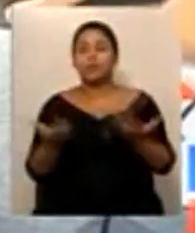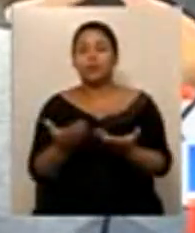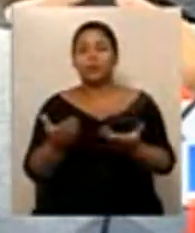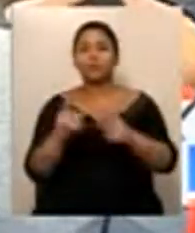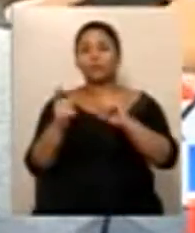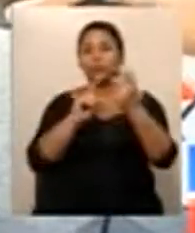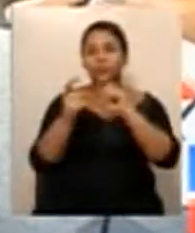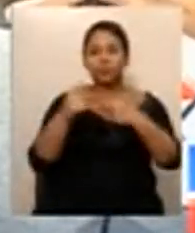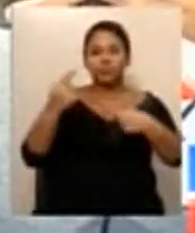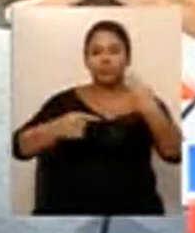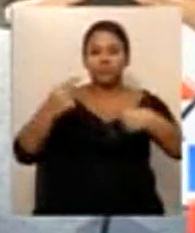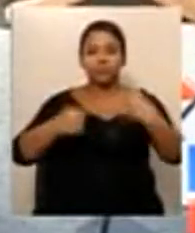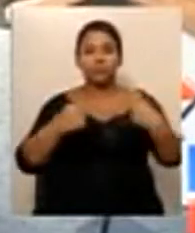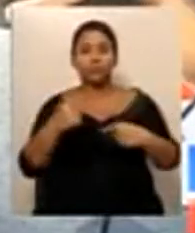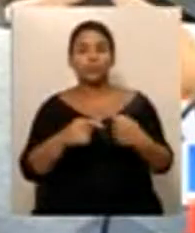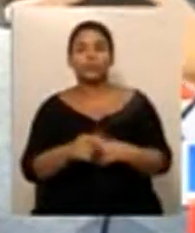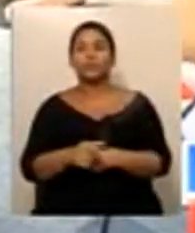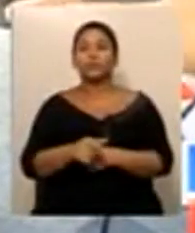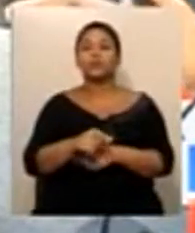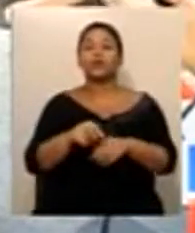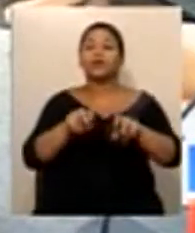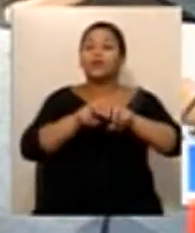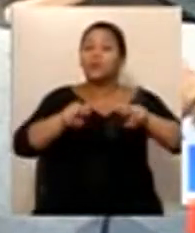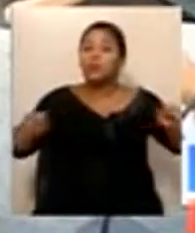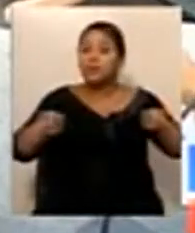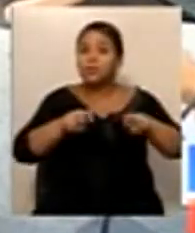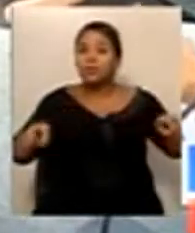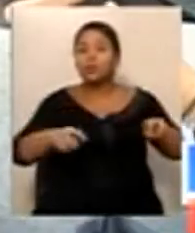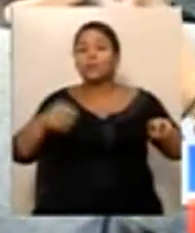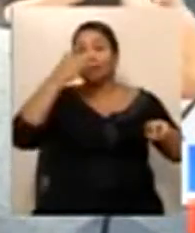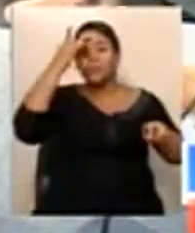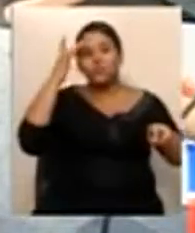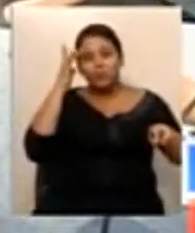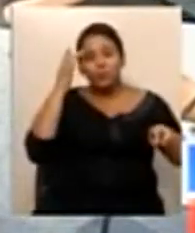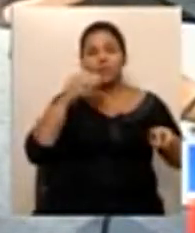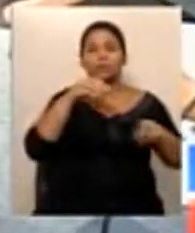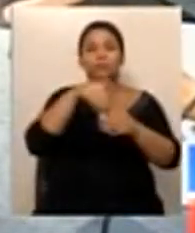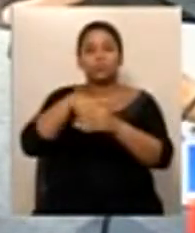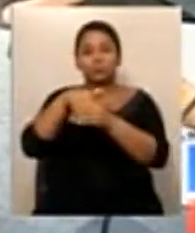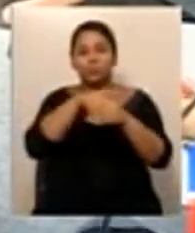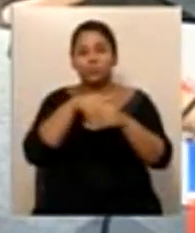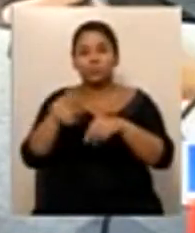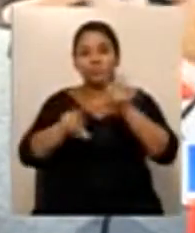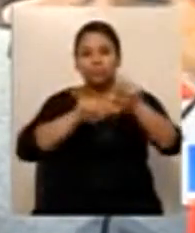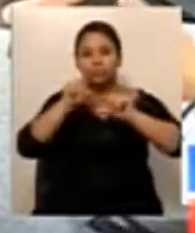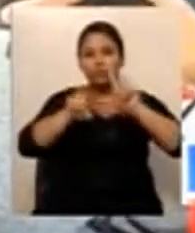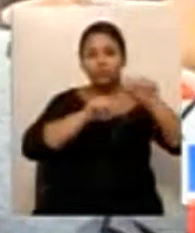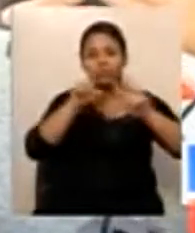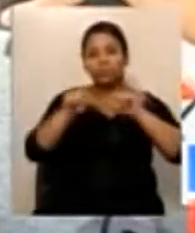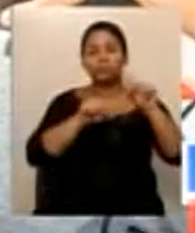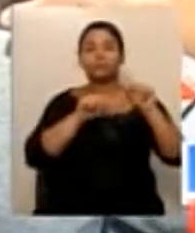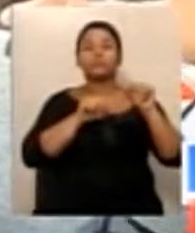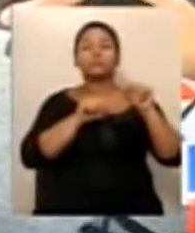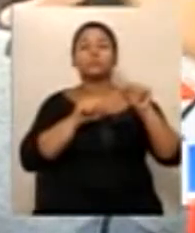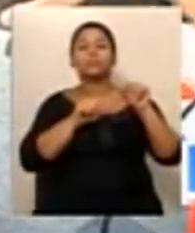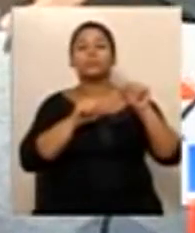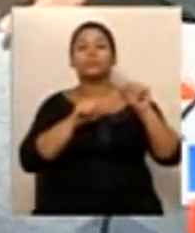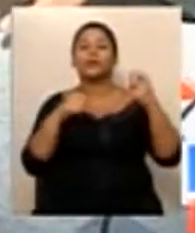que vai se discutir a reeleição da mesa diretora e a forma como se dará, ou seja, o procedimento de escolha, seria